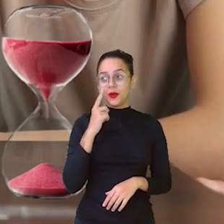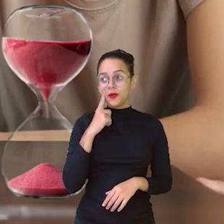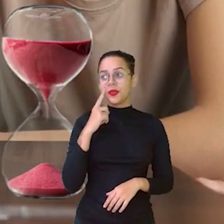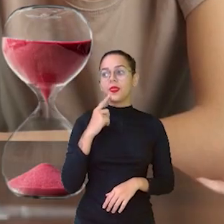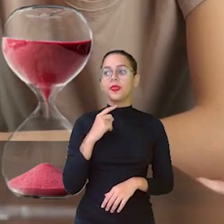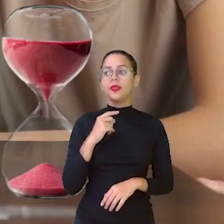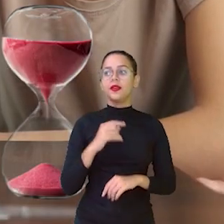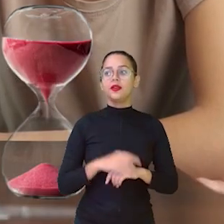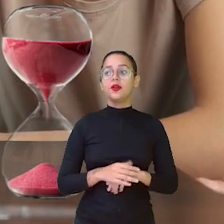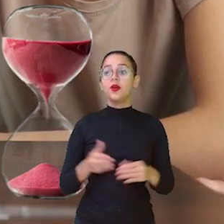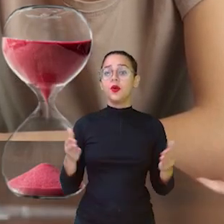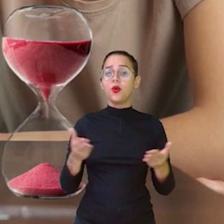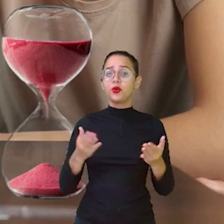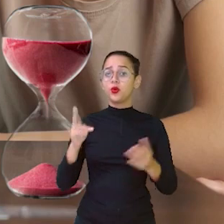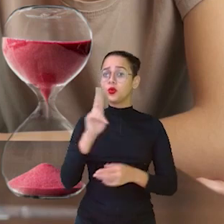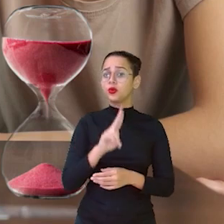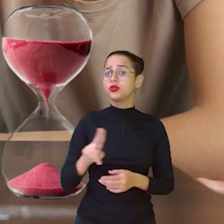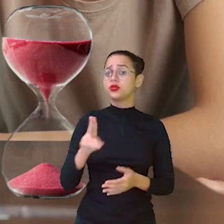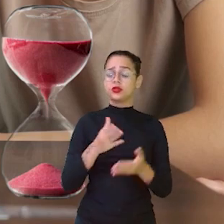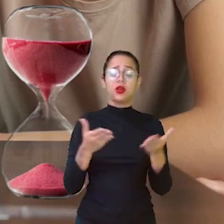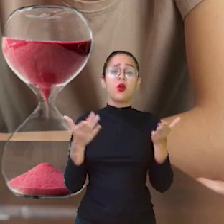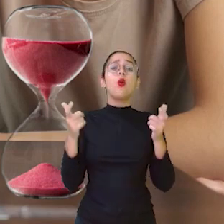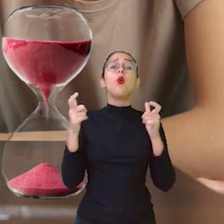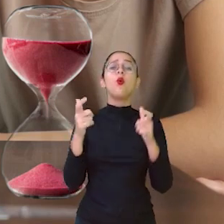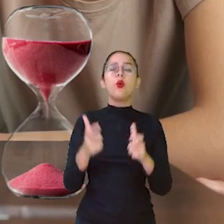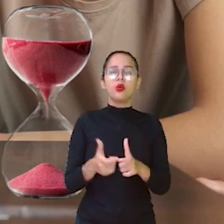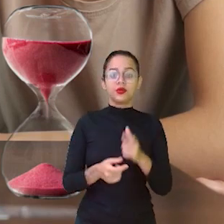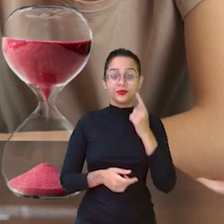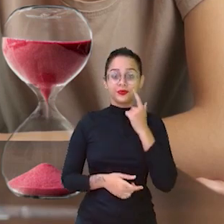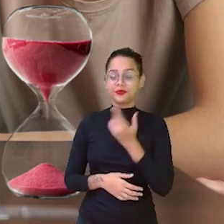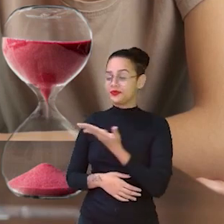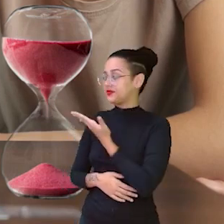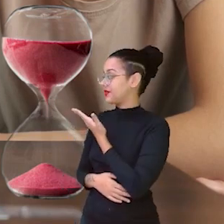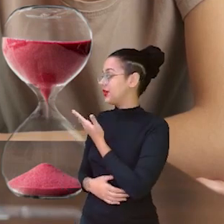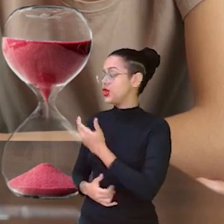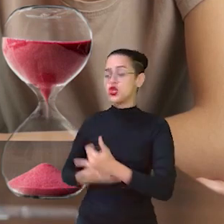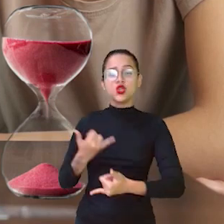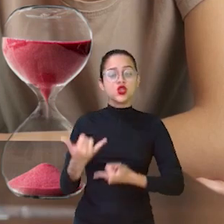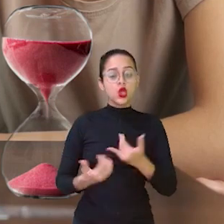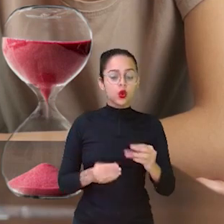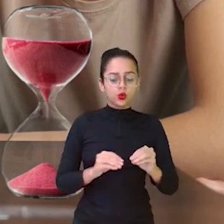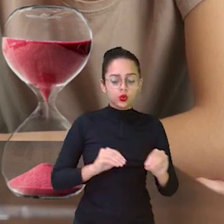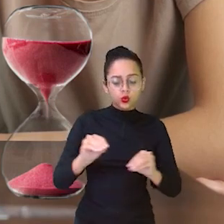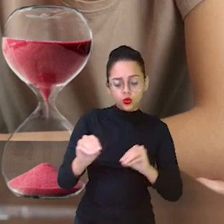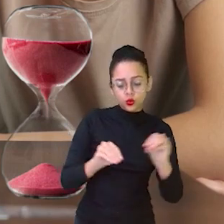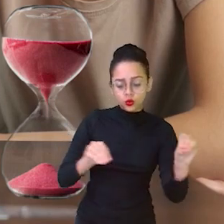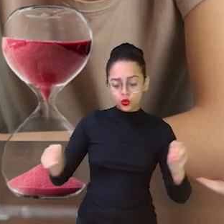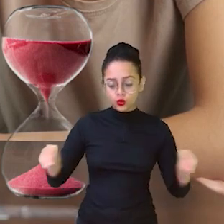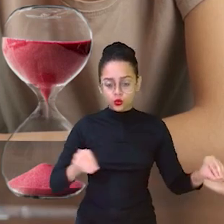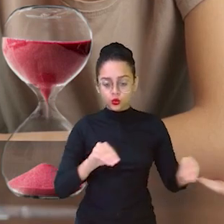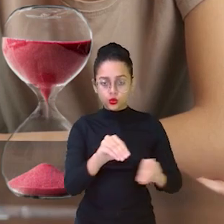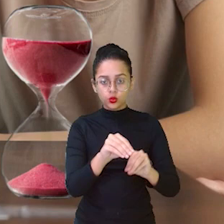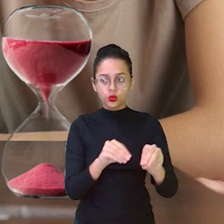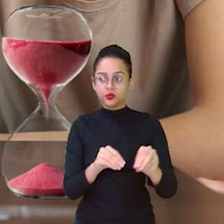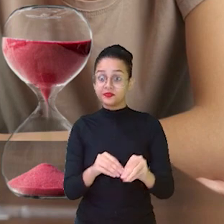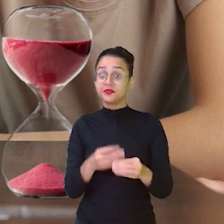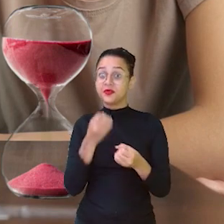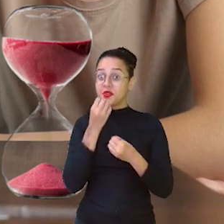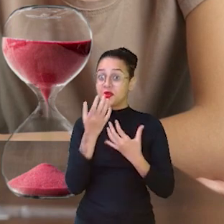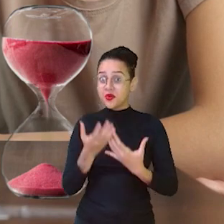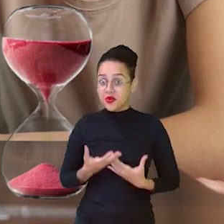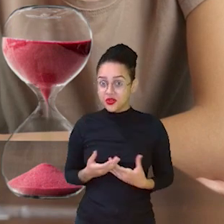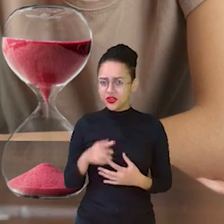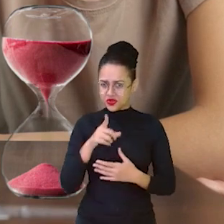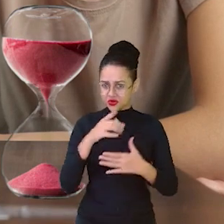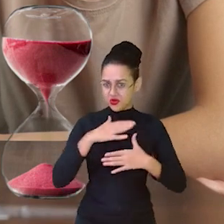atualmente é muito usada, viu? Ó, nos jogos de tabuleiro. Conta aí para mim, você